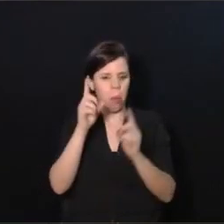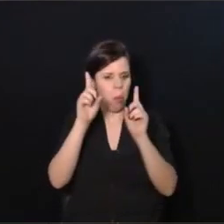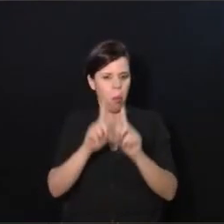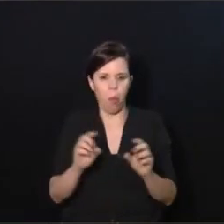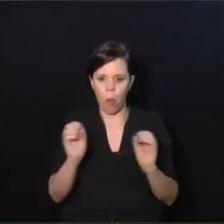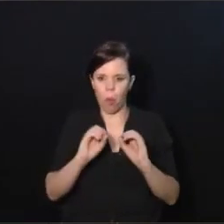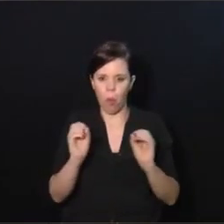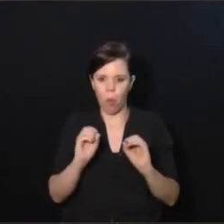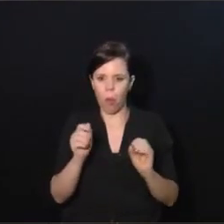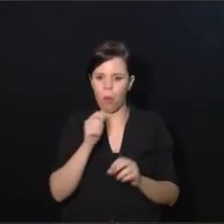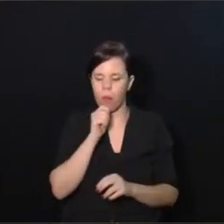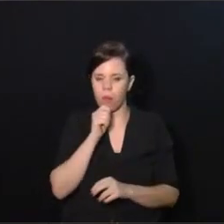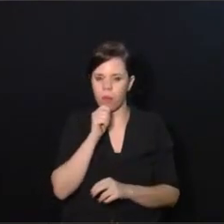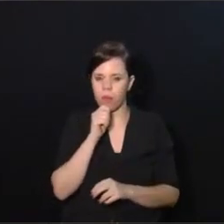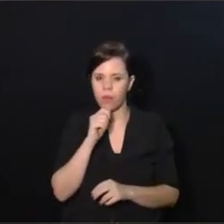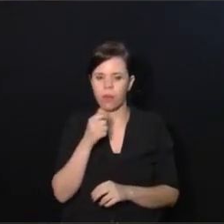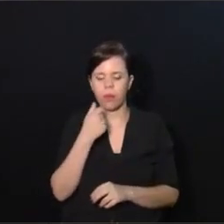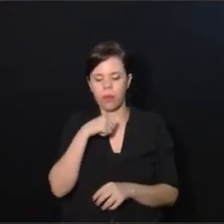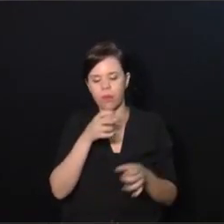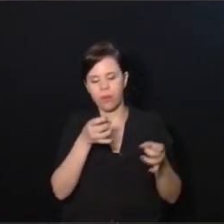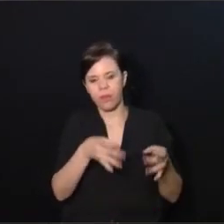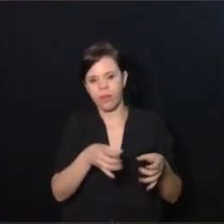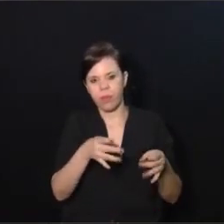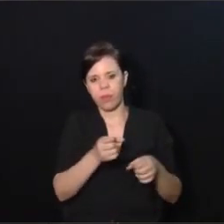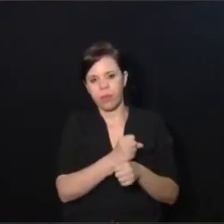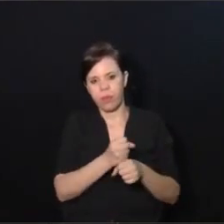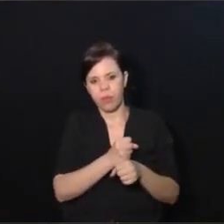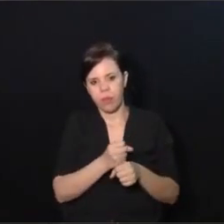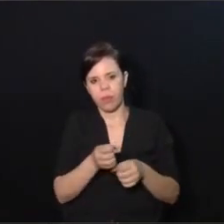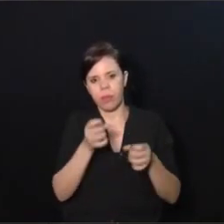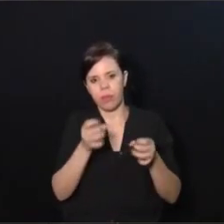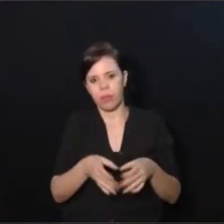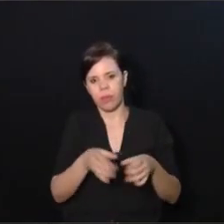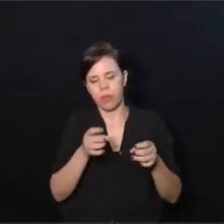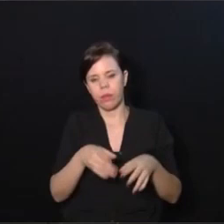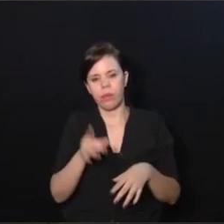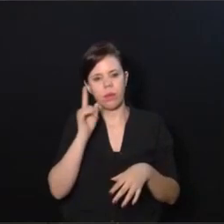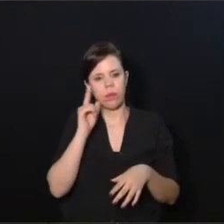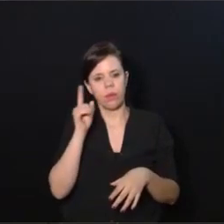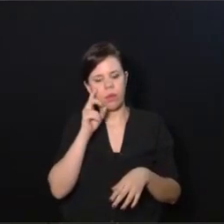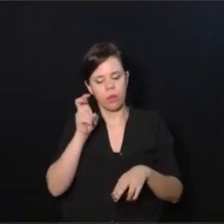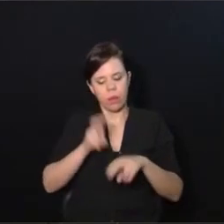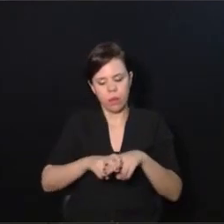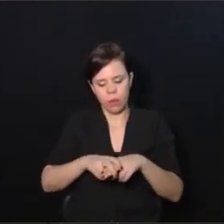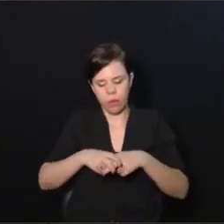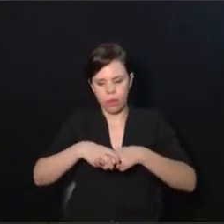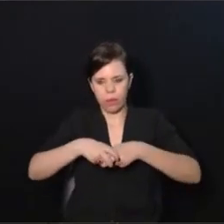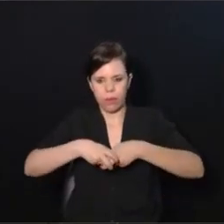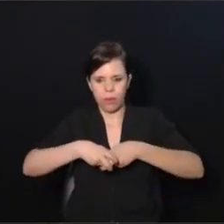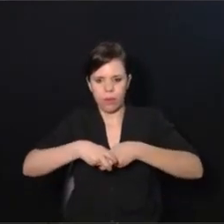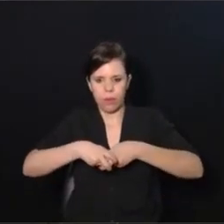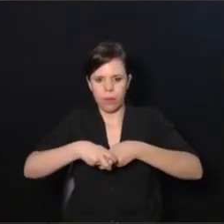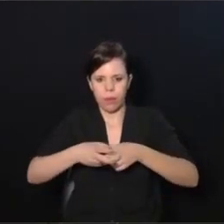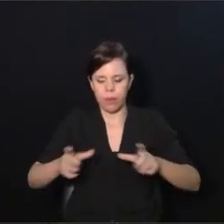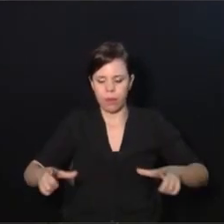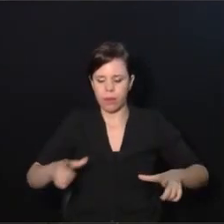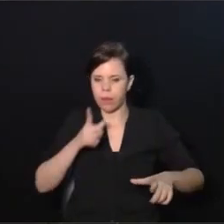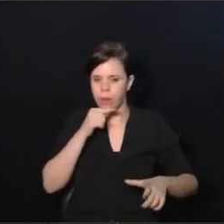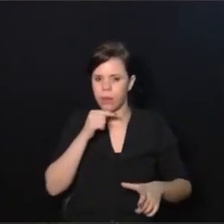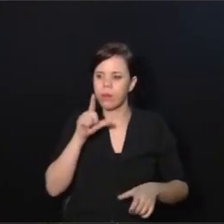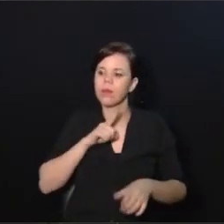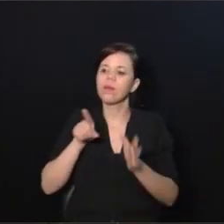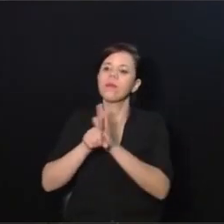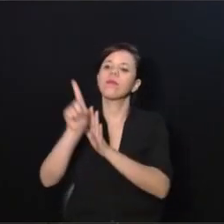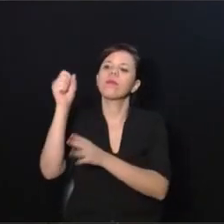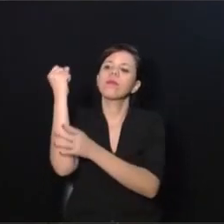nenhuma ainda. E a mãe largou ela anos e anos e anos, todo dia sentadinha na bacia. Tem algum físio aqui na